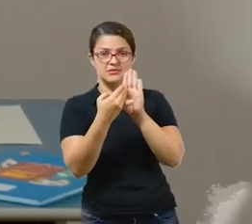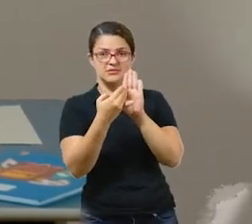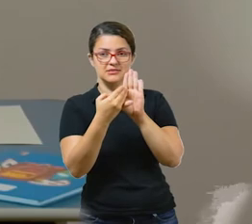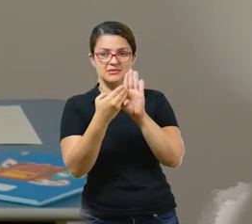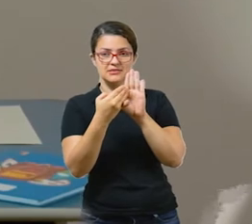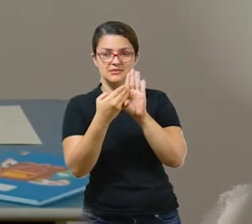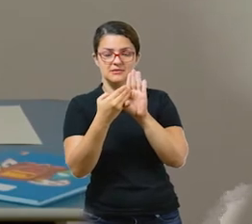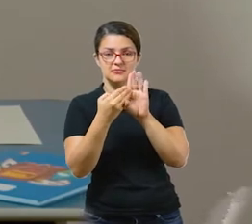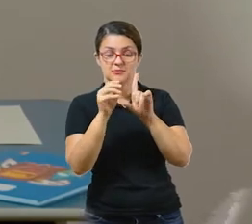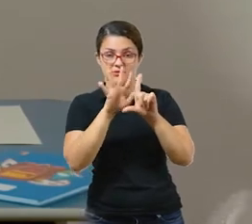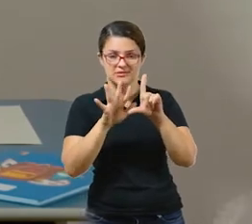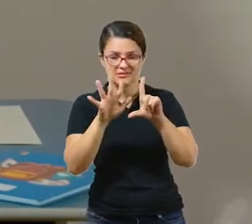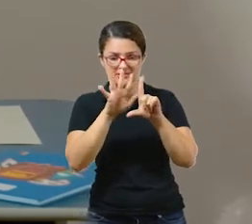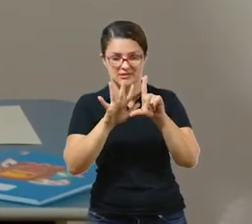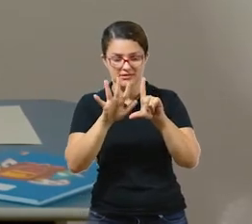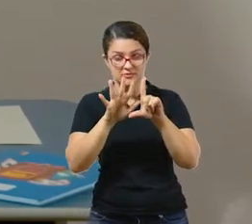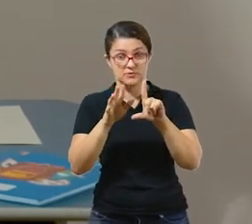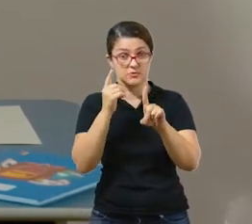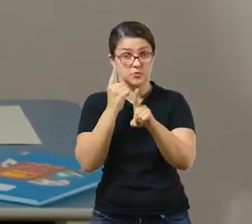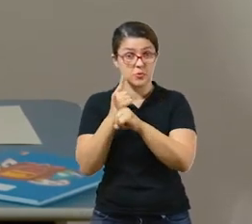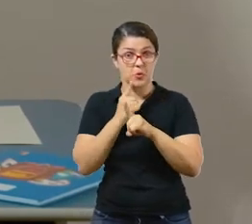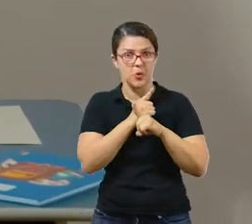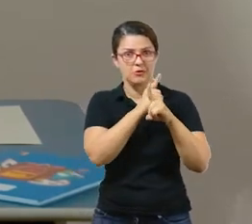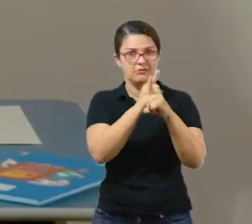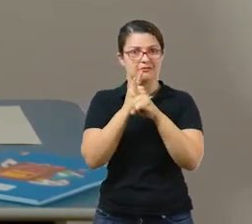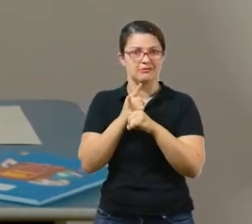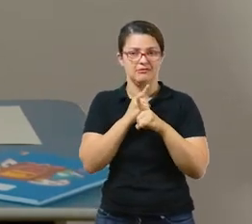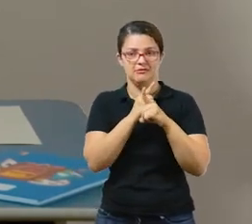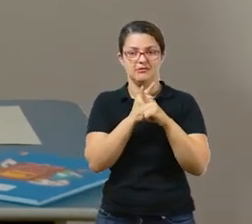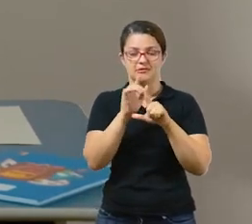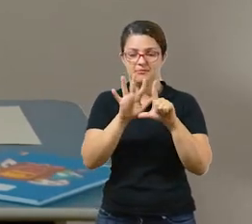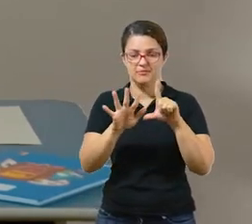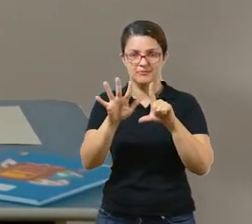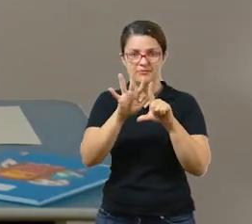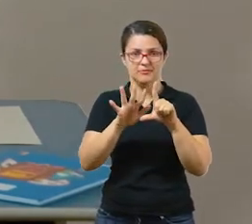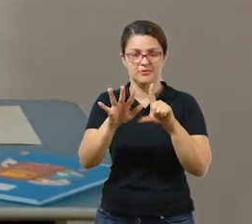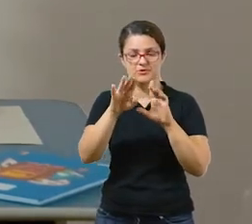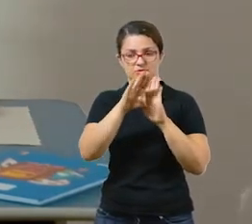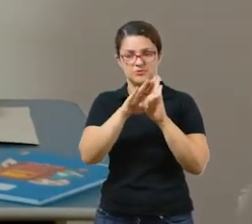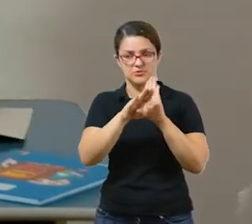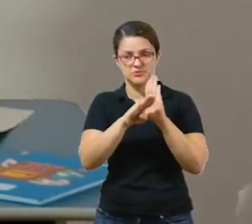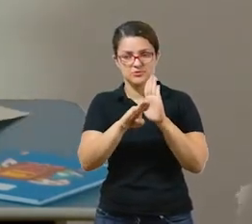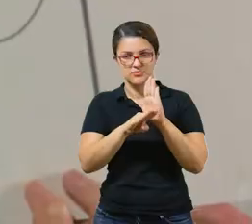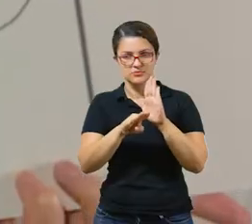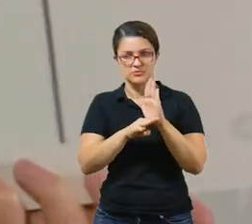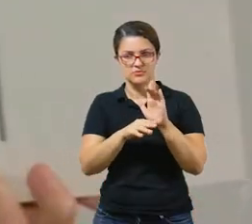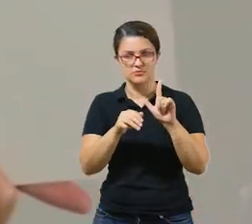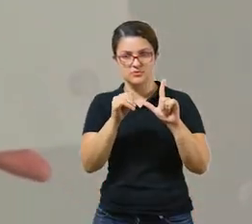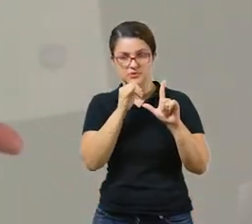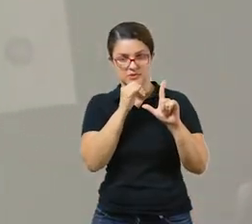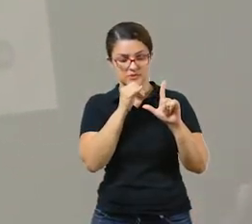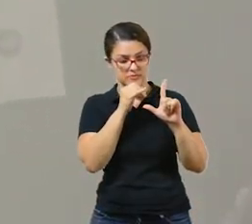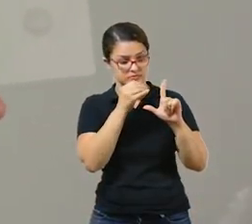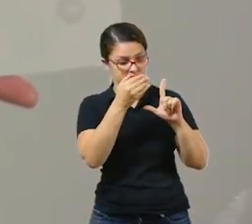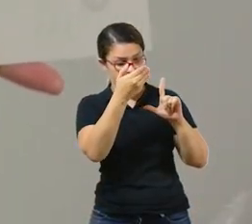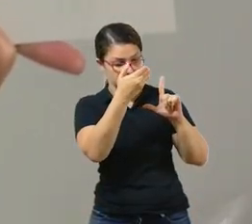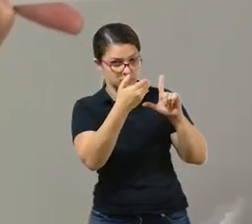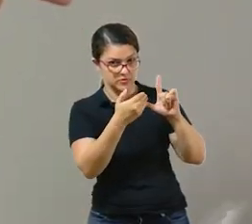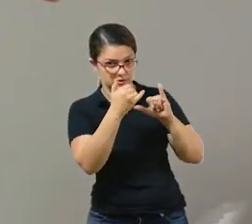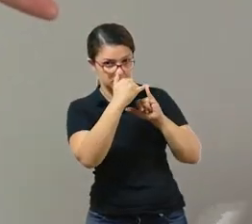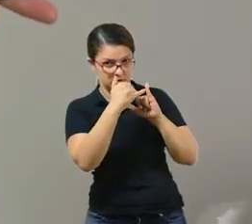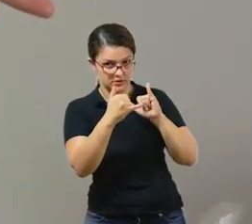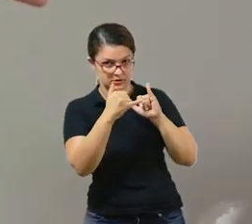essa aqui que já está aparecendo. Vocês também irão encontrar essas imagens lá no quadro de rotina de vocês. Aqui eu trouxe duas.